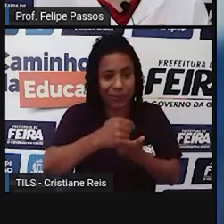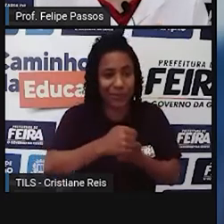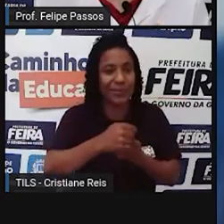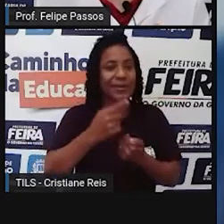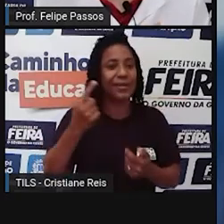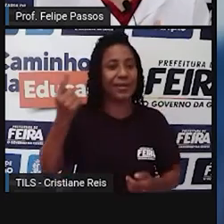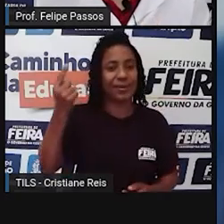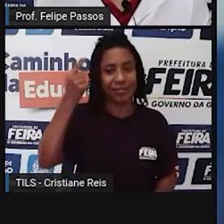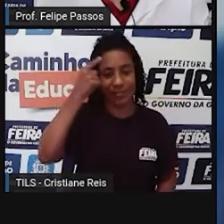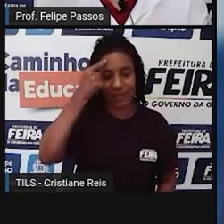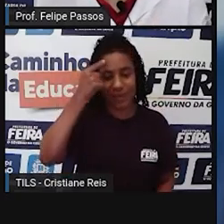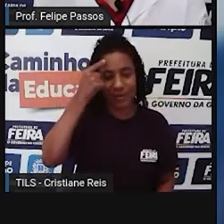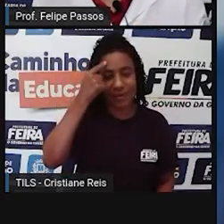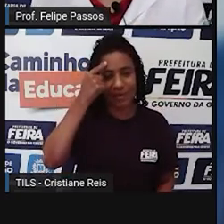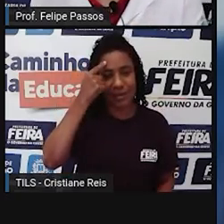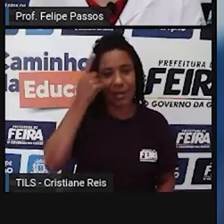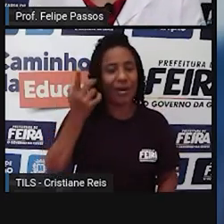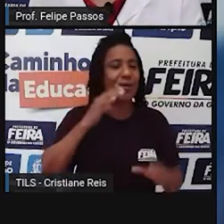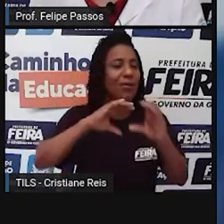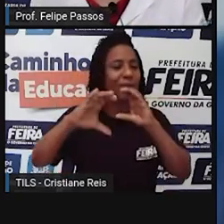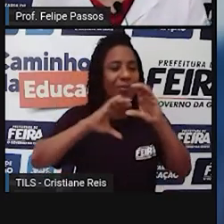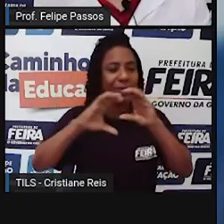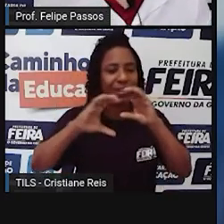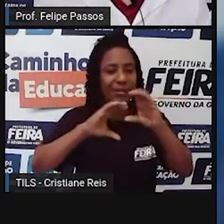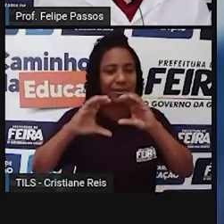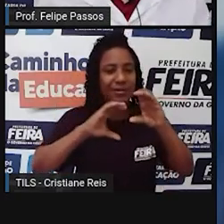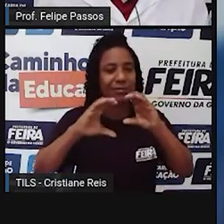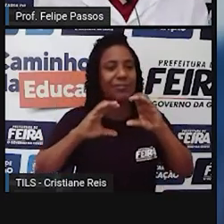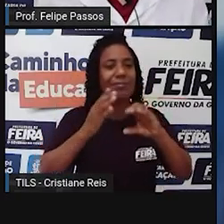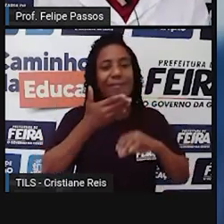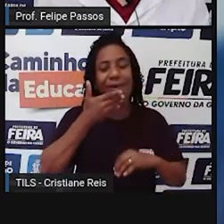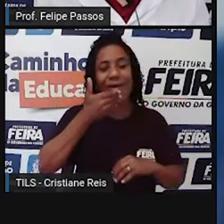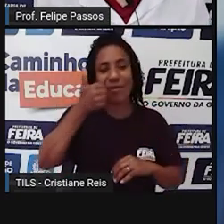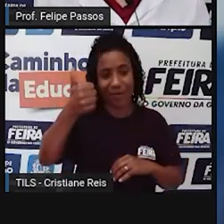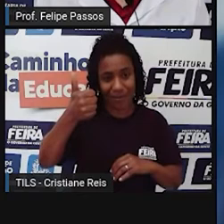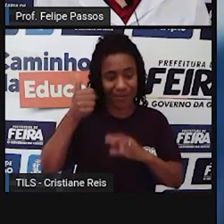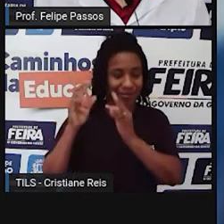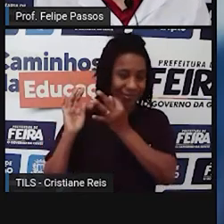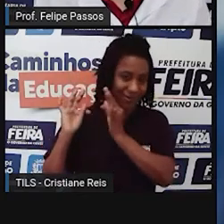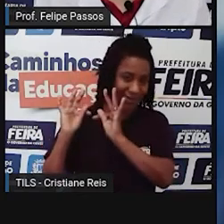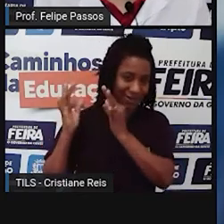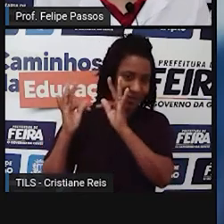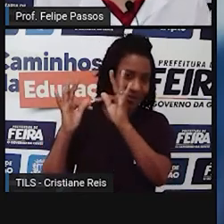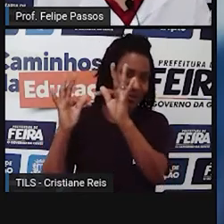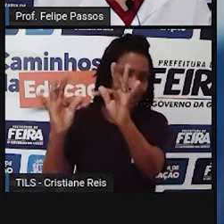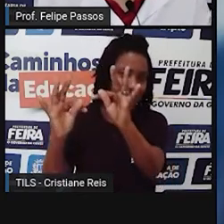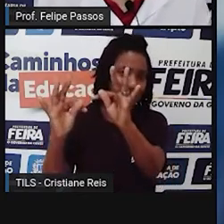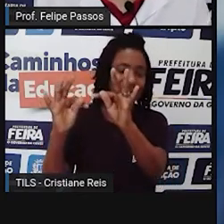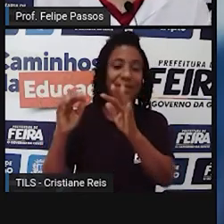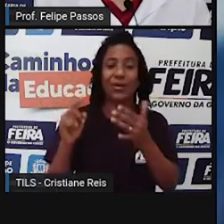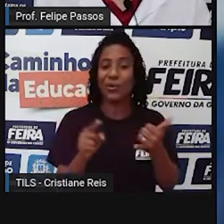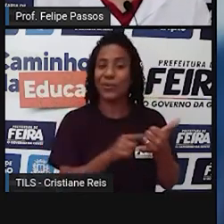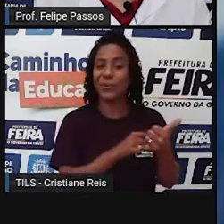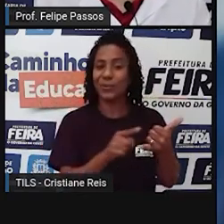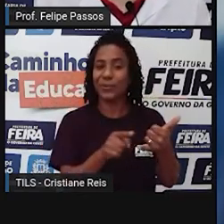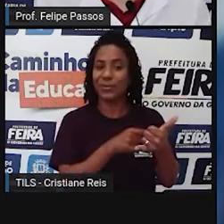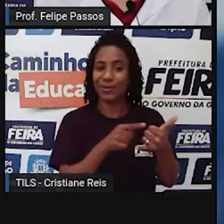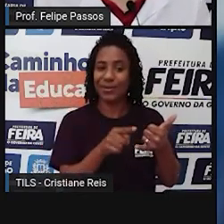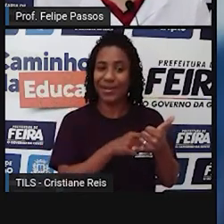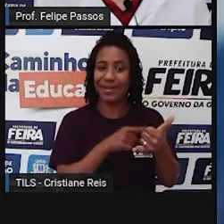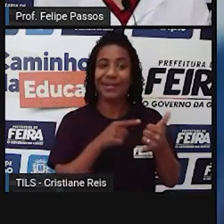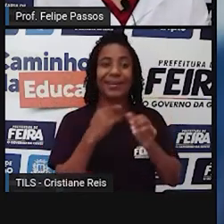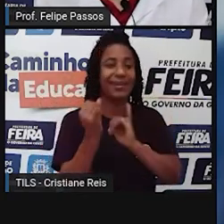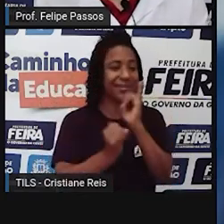em como fazer uma comunicação mais eficiente é a tecnologia, e o celular, a internet,